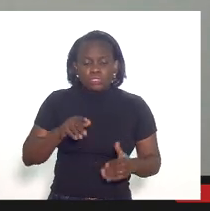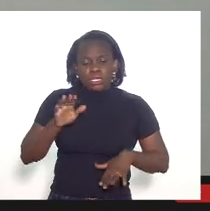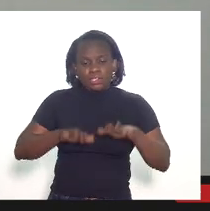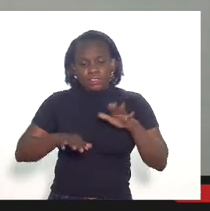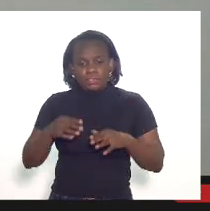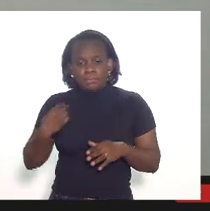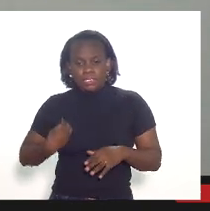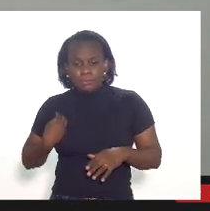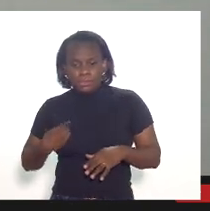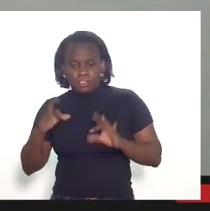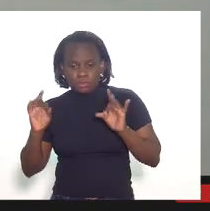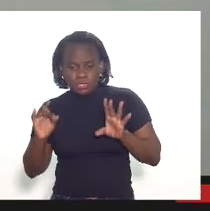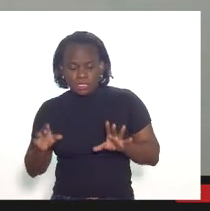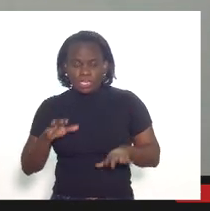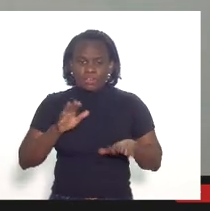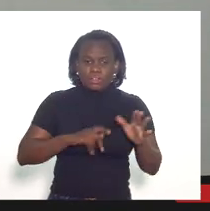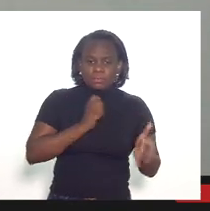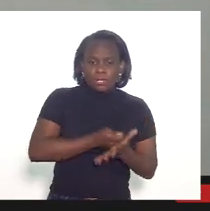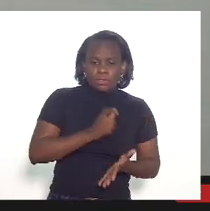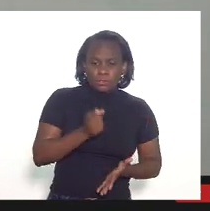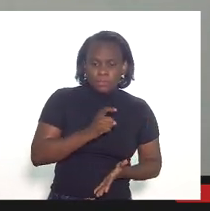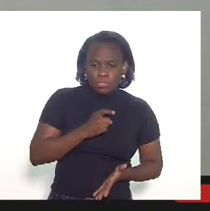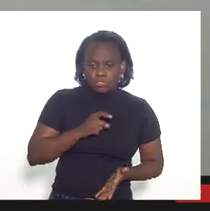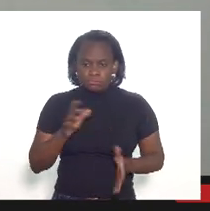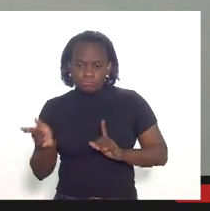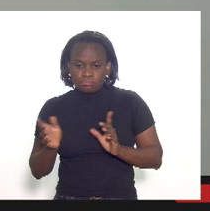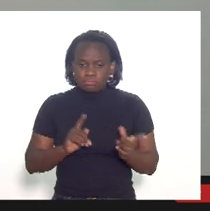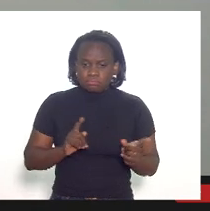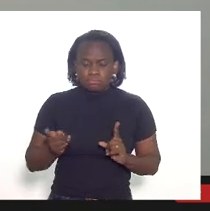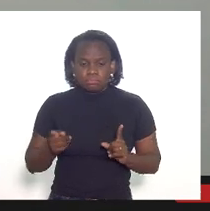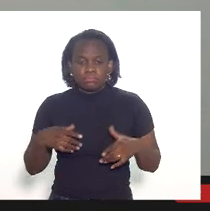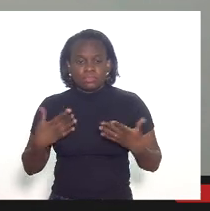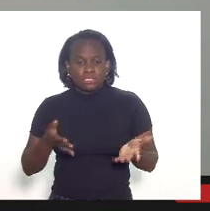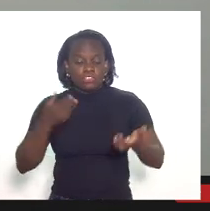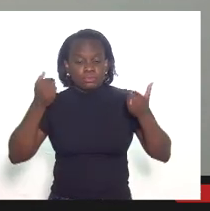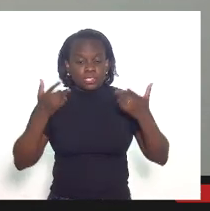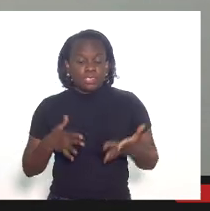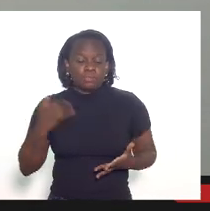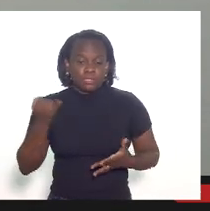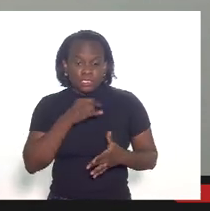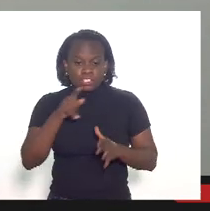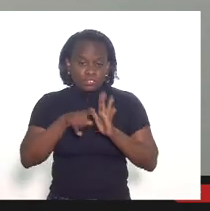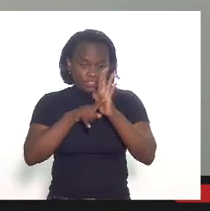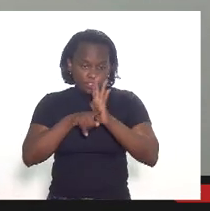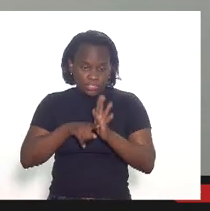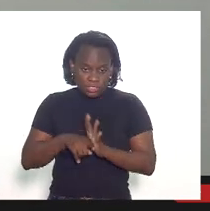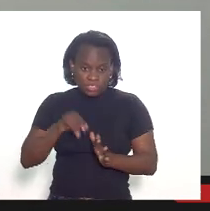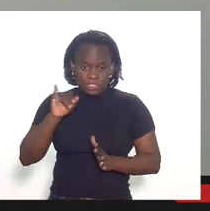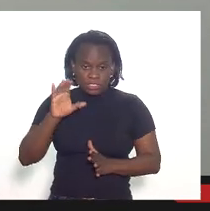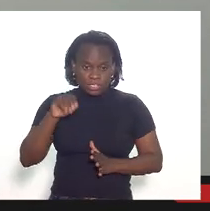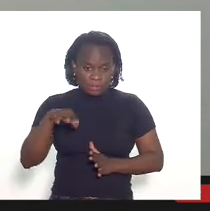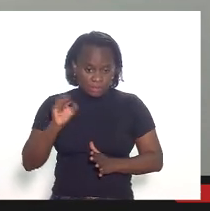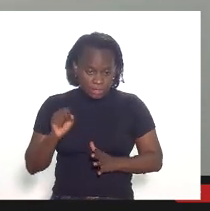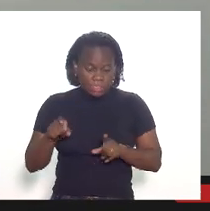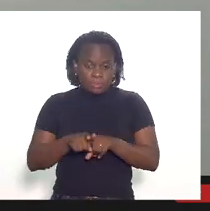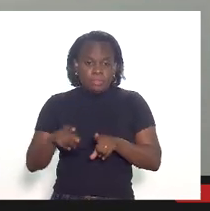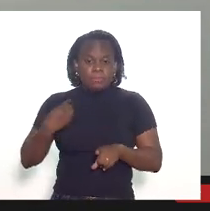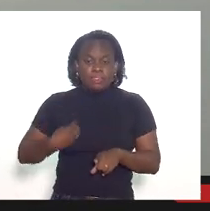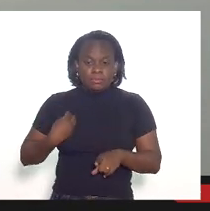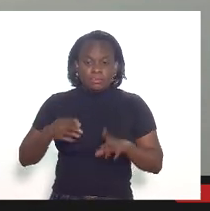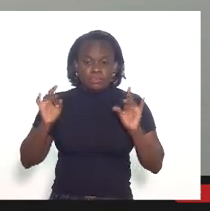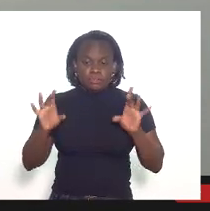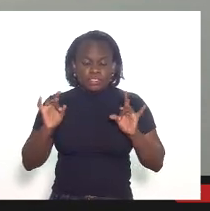participação especial hora para pagar impostos então só para ressaltar a importância de nós fiscalizarmos o ICMS e a participação especial